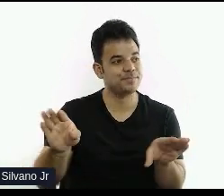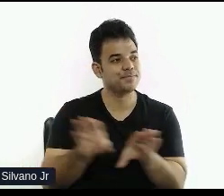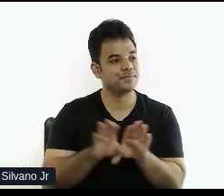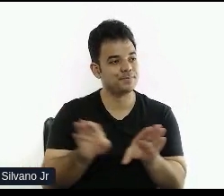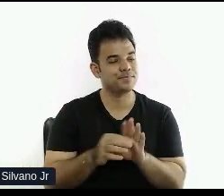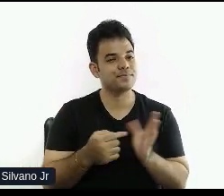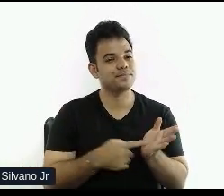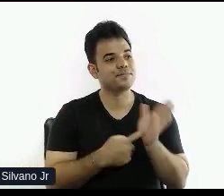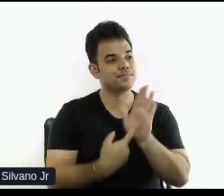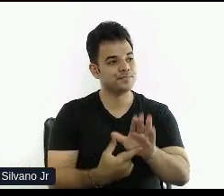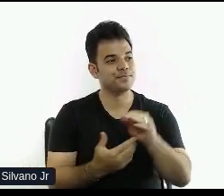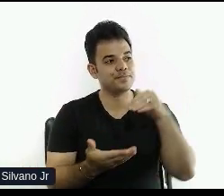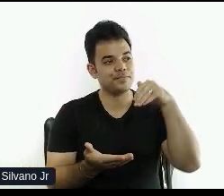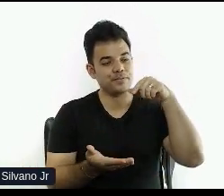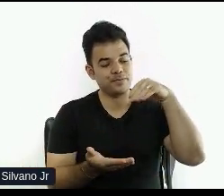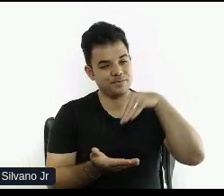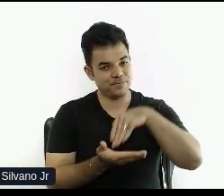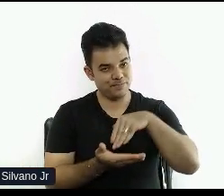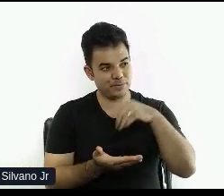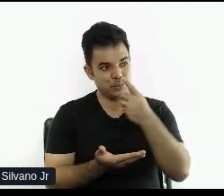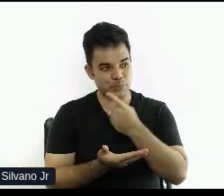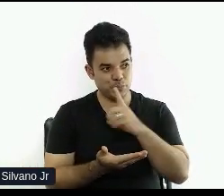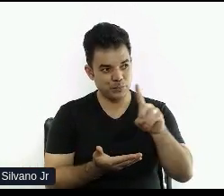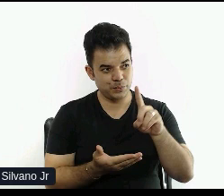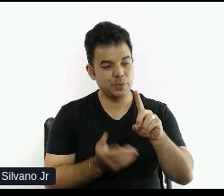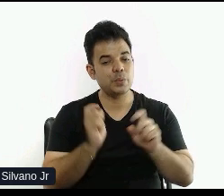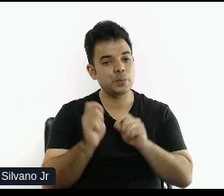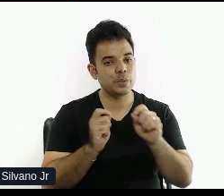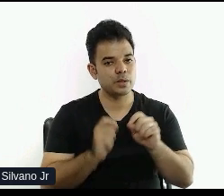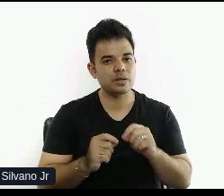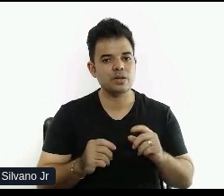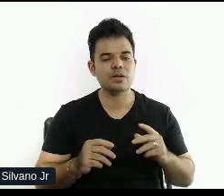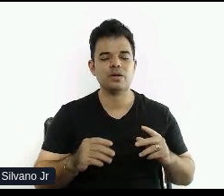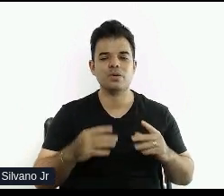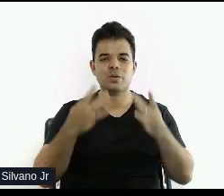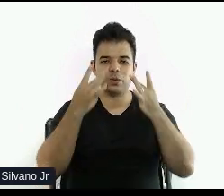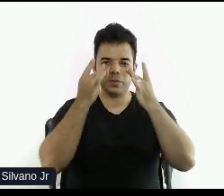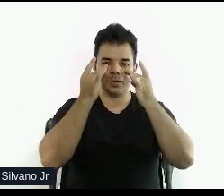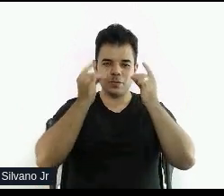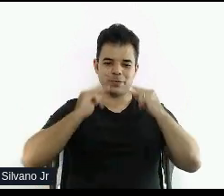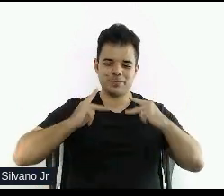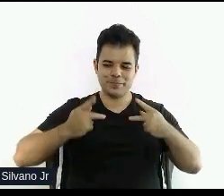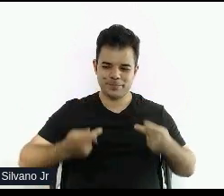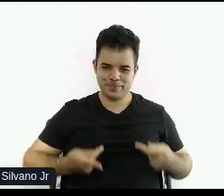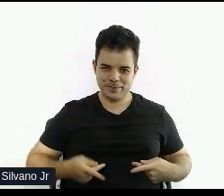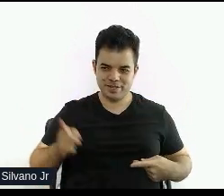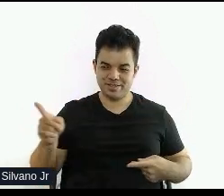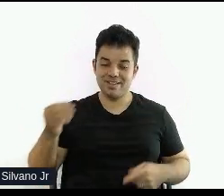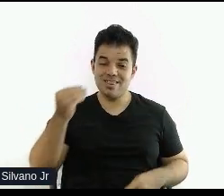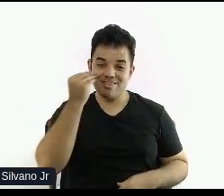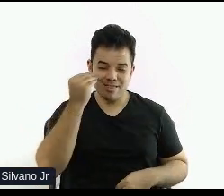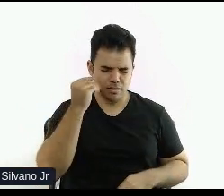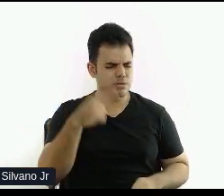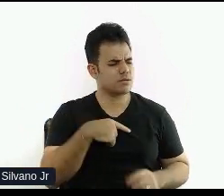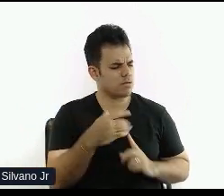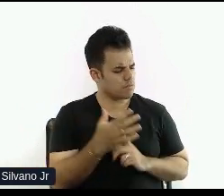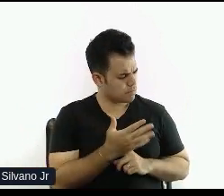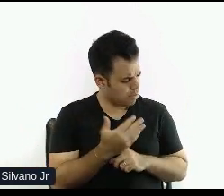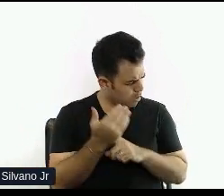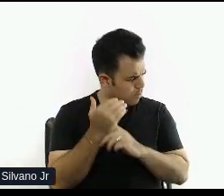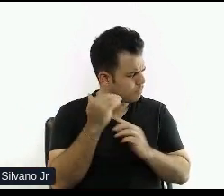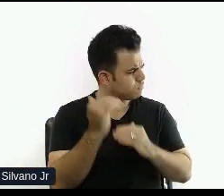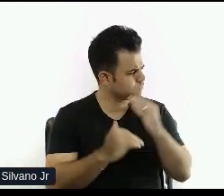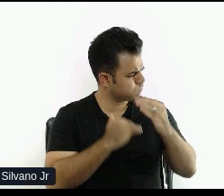pontinho final, que eu acho que nada é mais importante do que a validação humana. Então, a gente tem muita tecnologia, gente tem... Está evoluindo muita coisa,